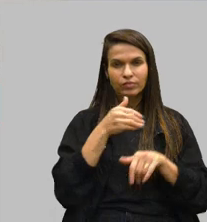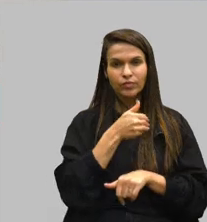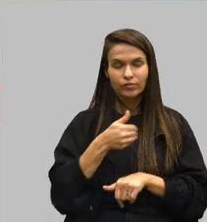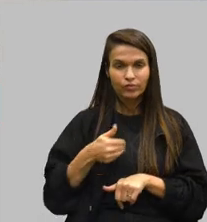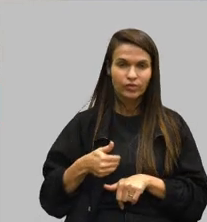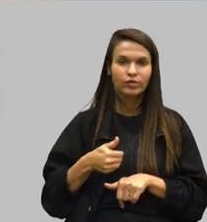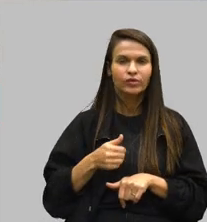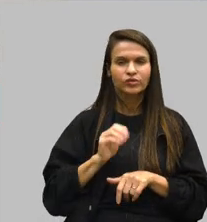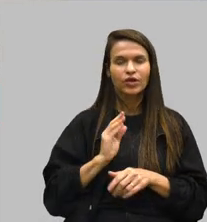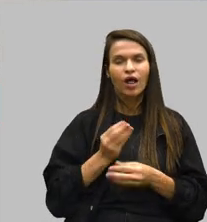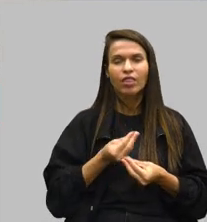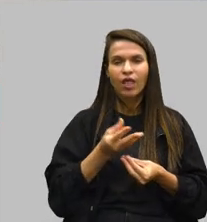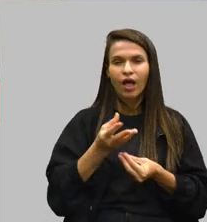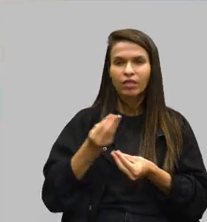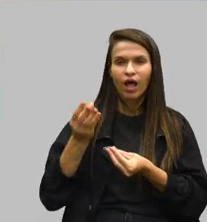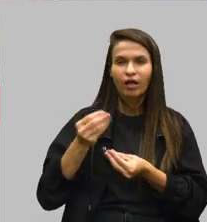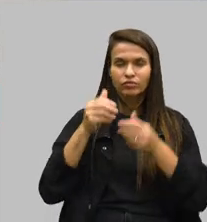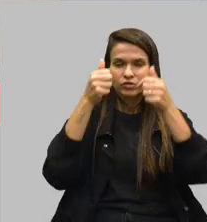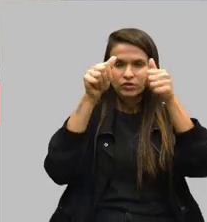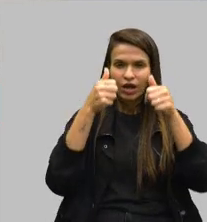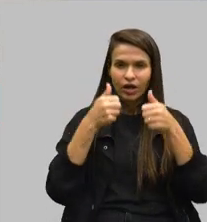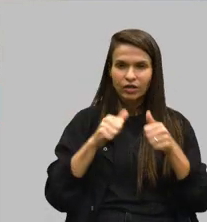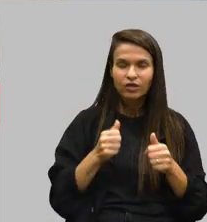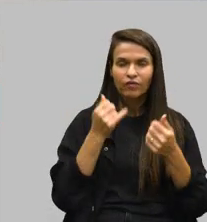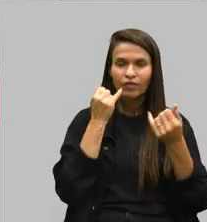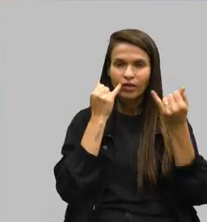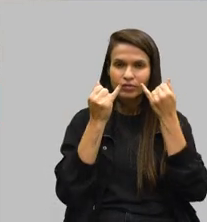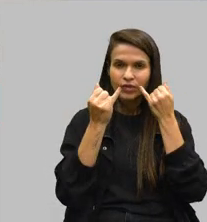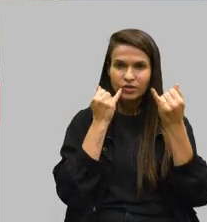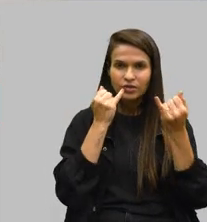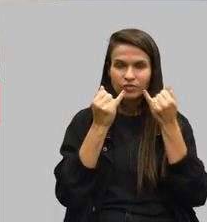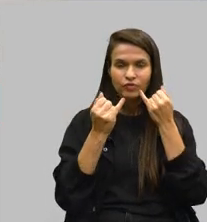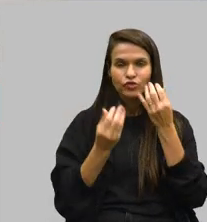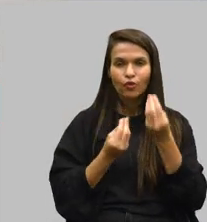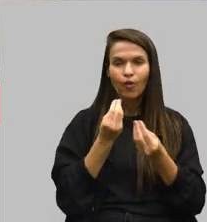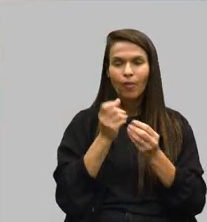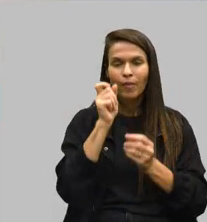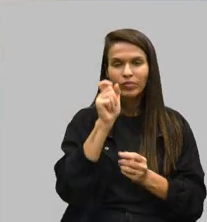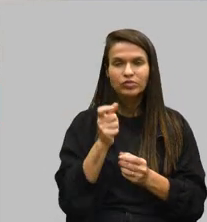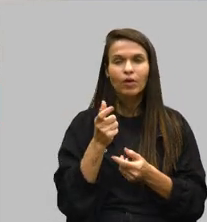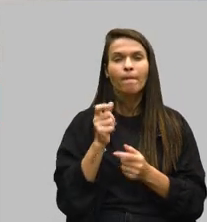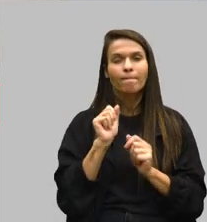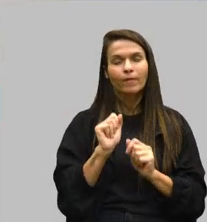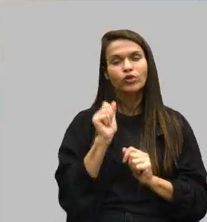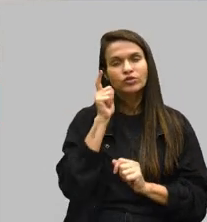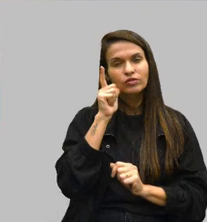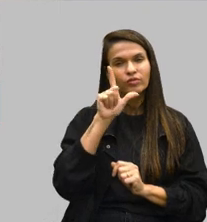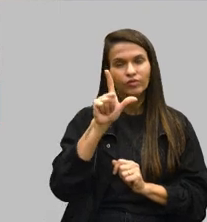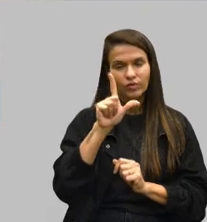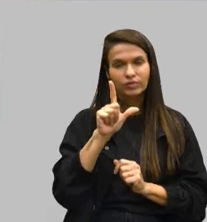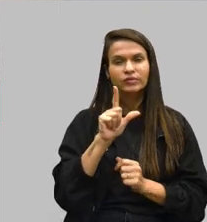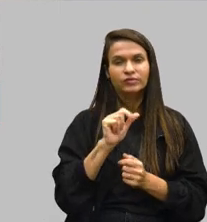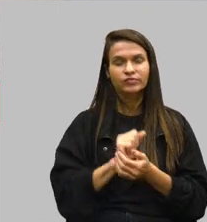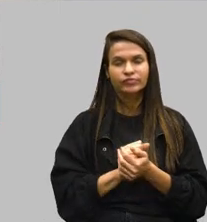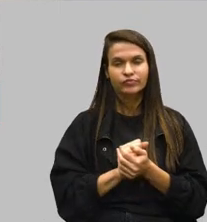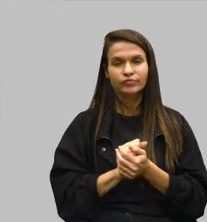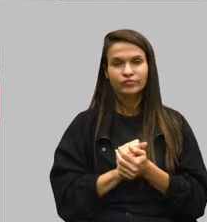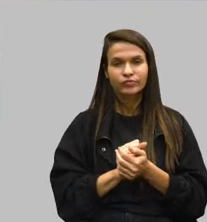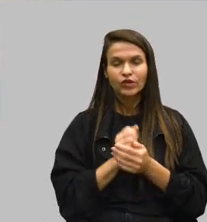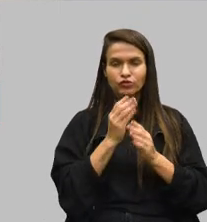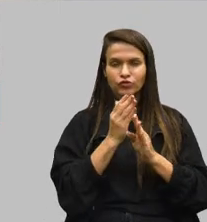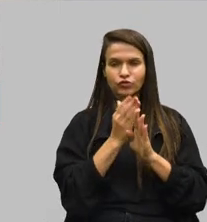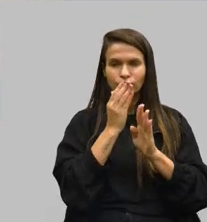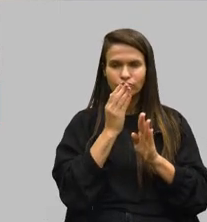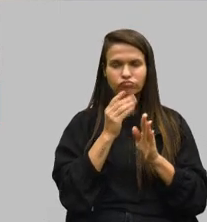distribuídos cartilhas aqui, informando, informativas de como a pessoa pode alcançar essas CIPTEIAs através de diagnóstico e dizer